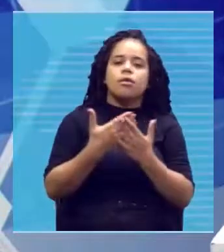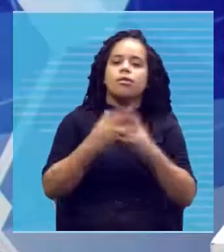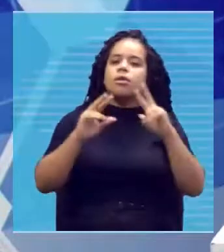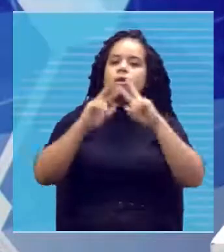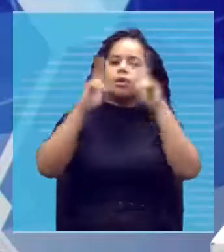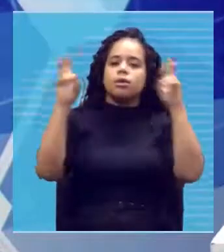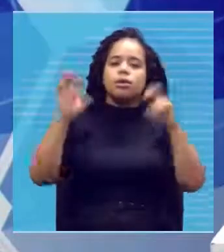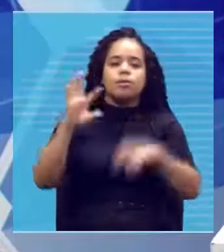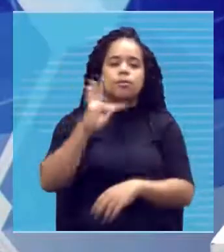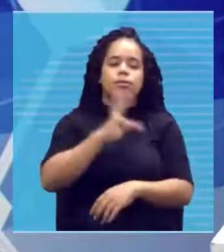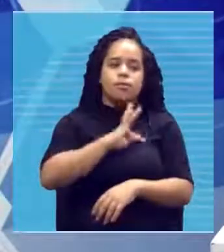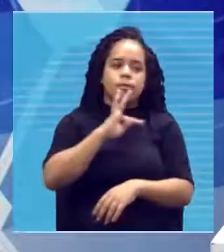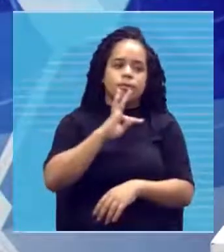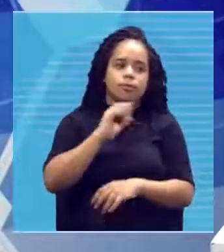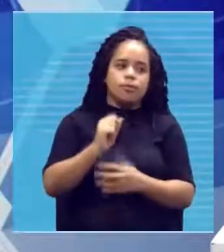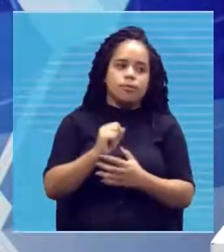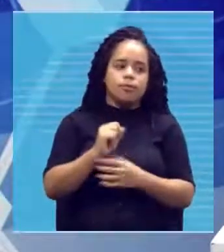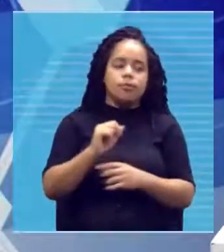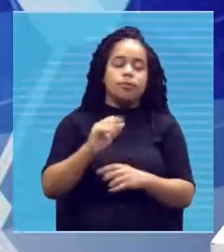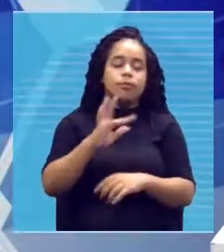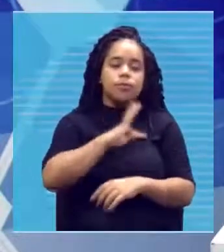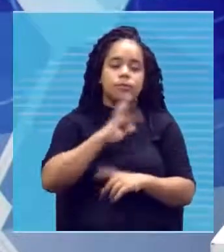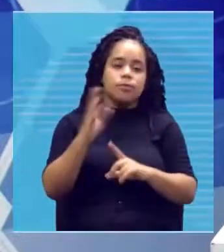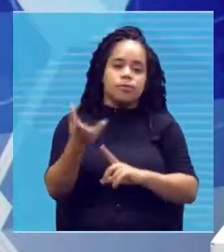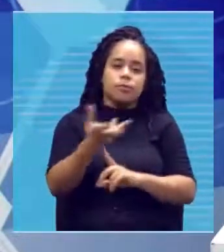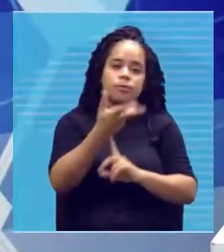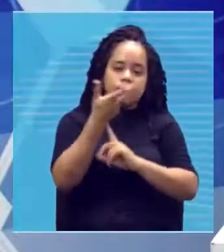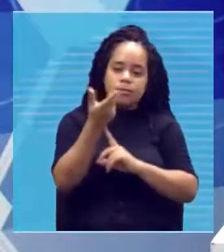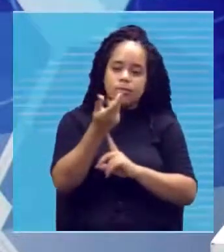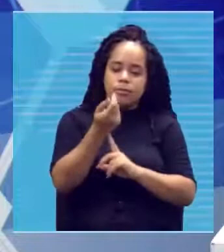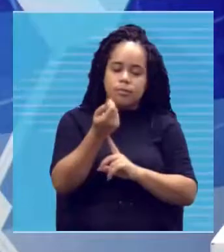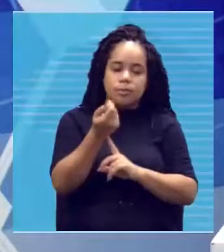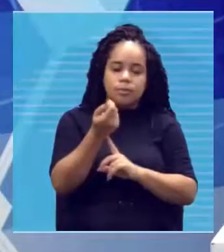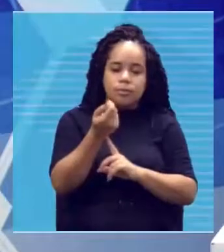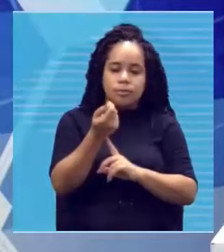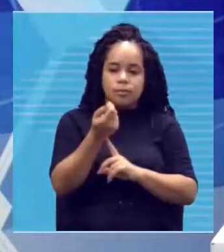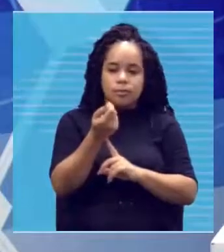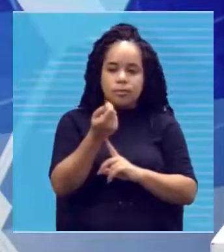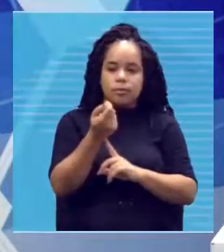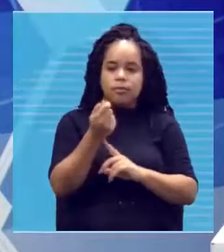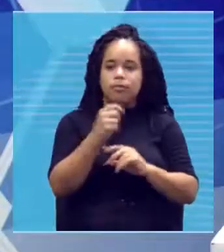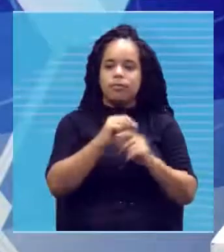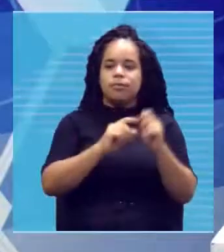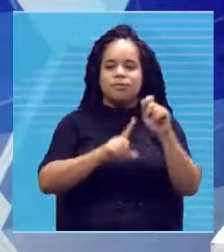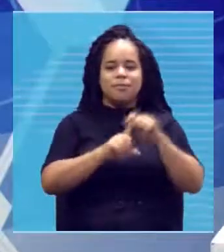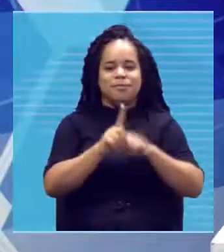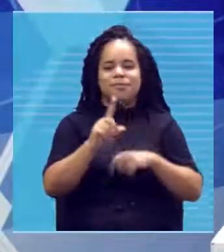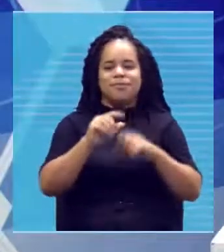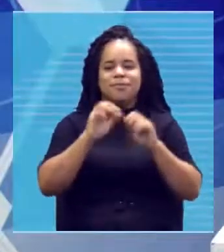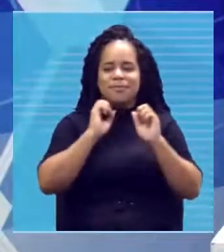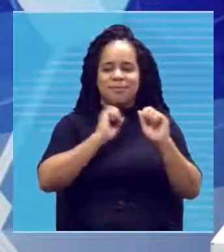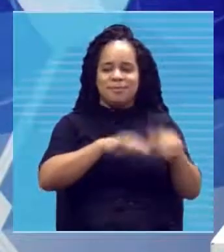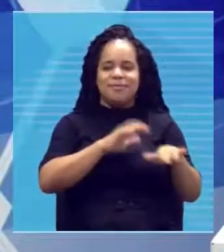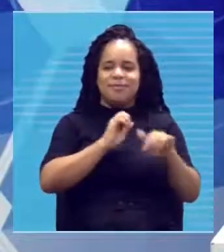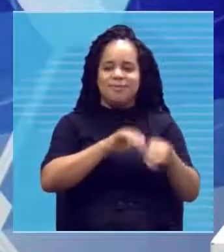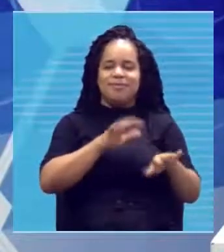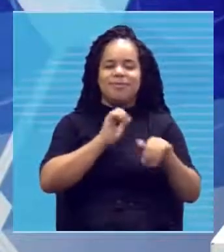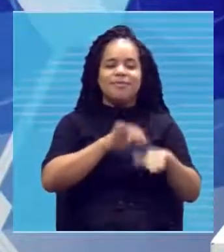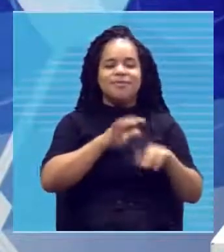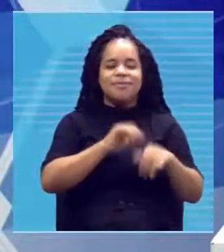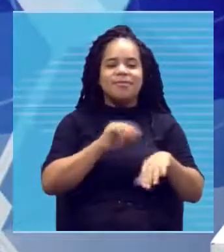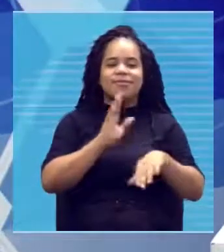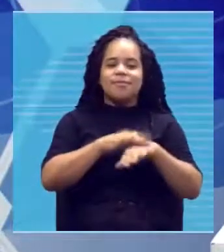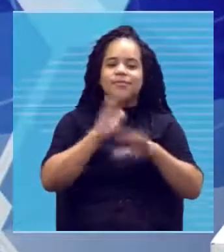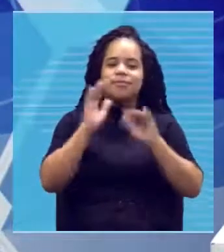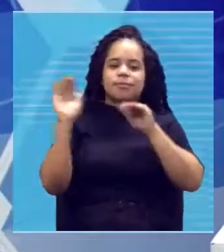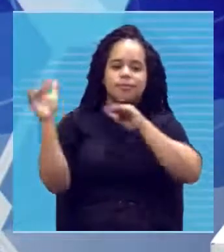técnica de arte, uma técnica artística, esse mês de setembro a gente vai ficar mergulhado mais